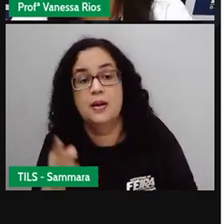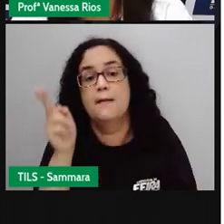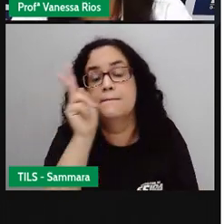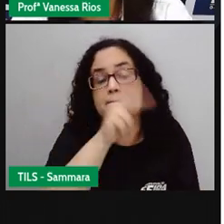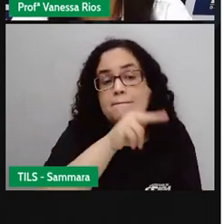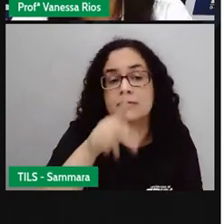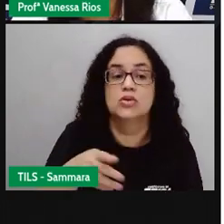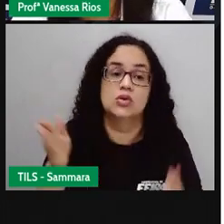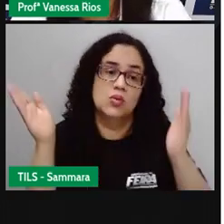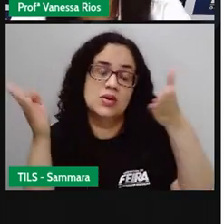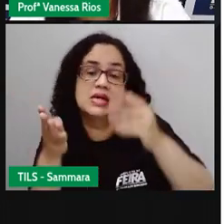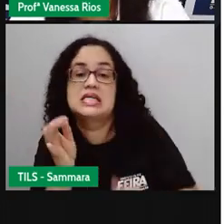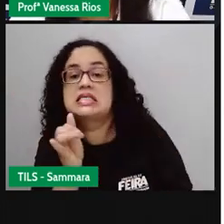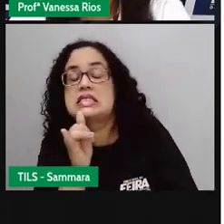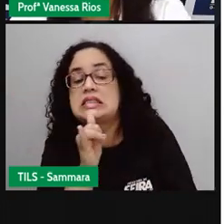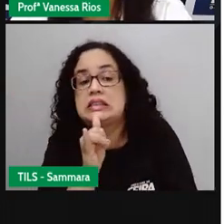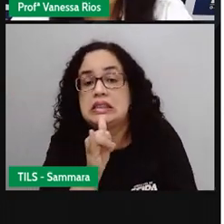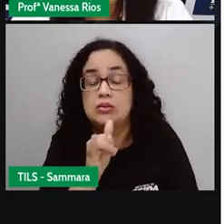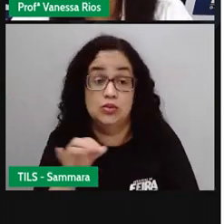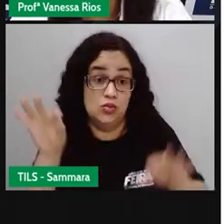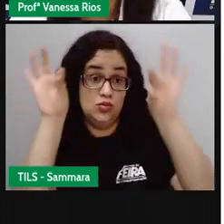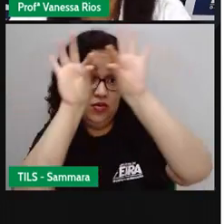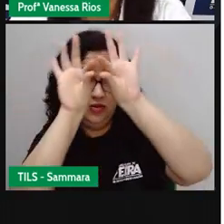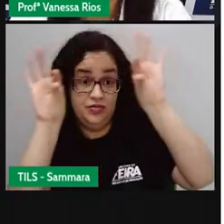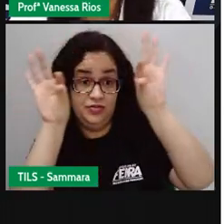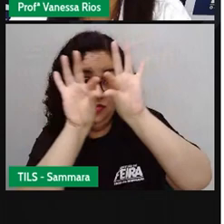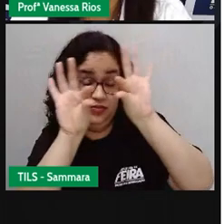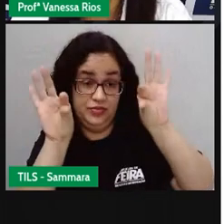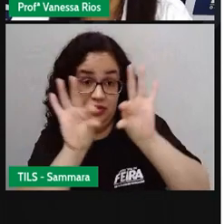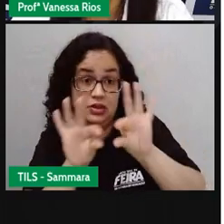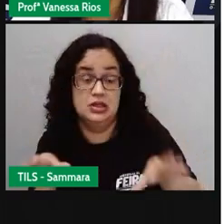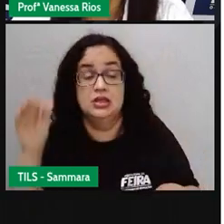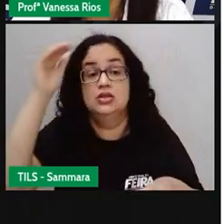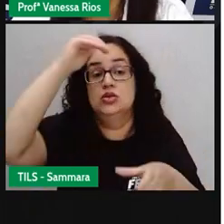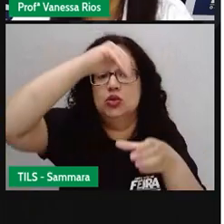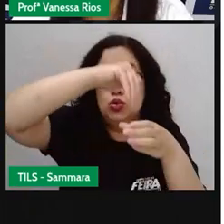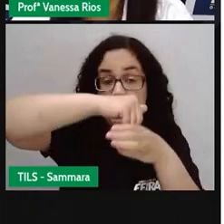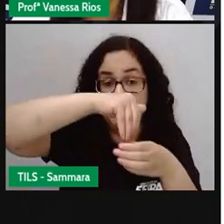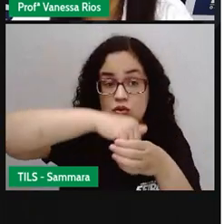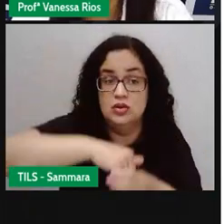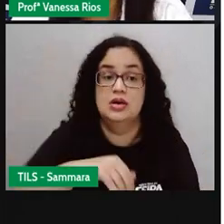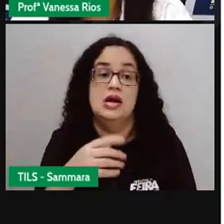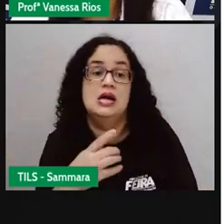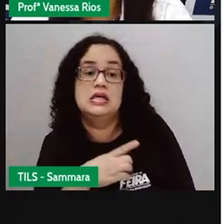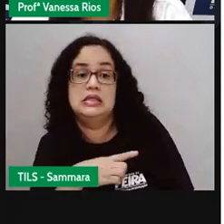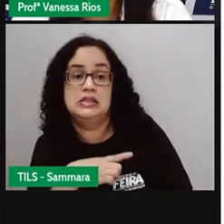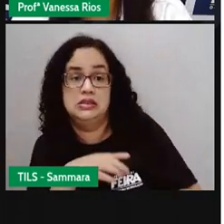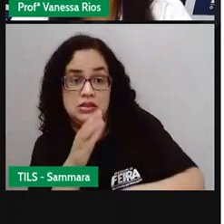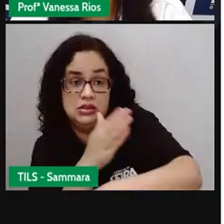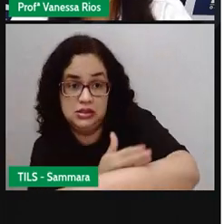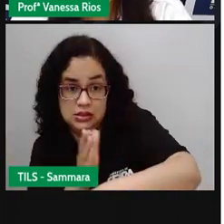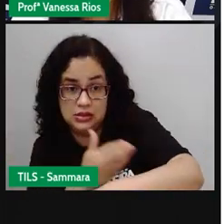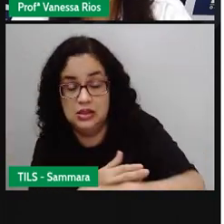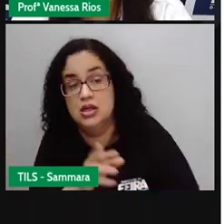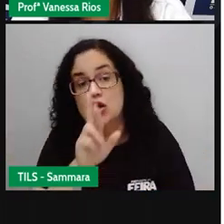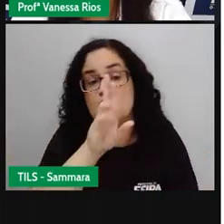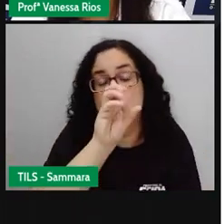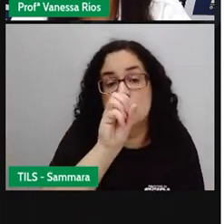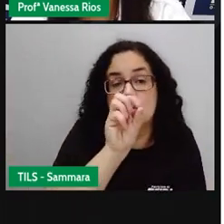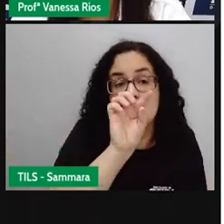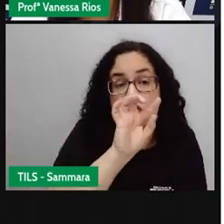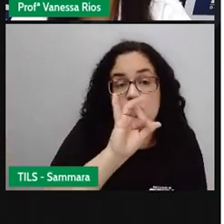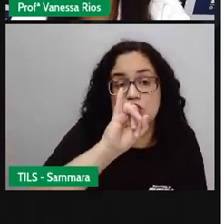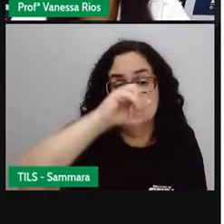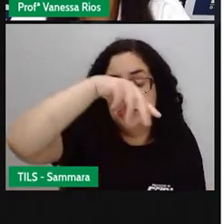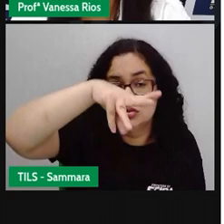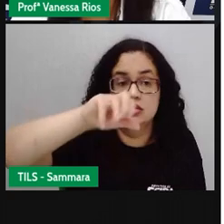coloca aí agora exemplo de algumas frases dentro aí das ações que são praticadas na rotina, normalmente